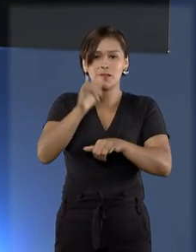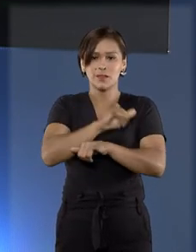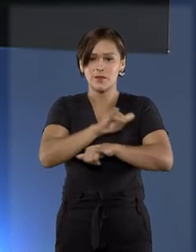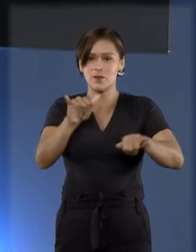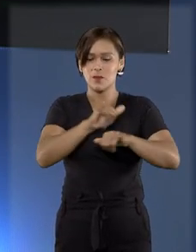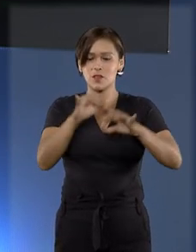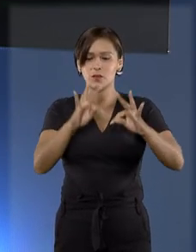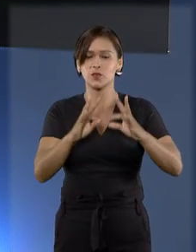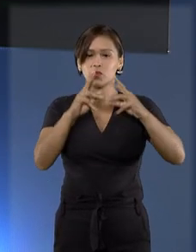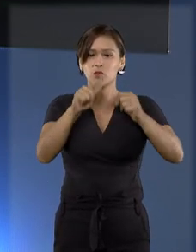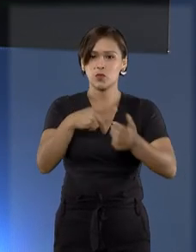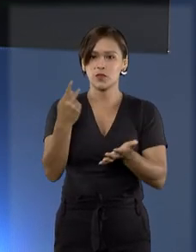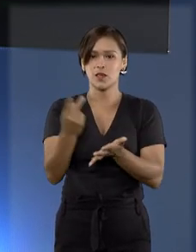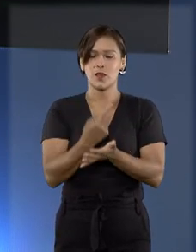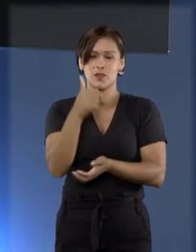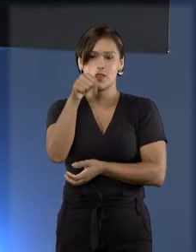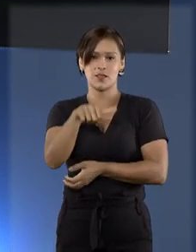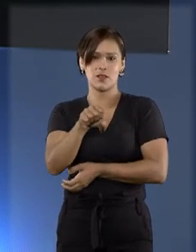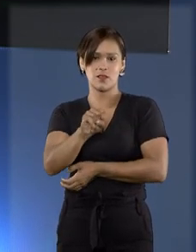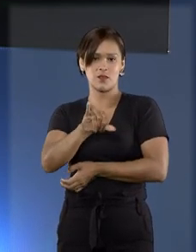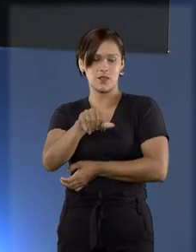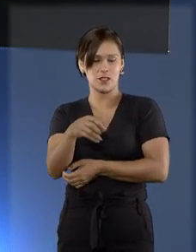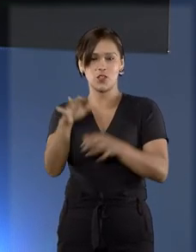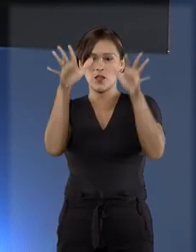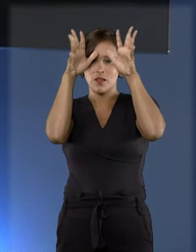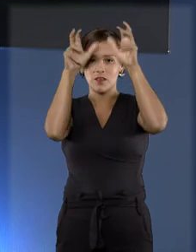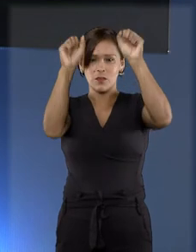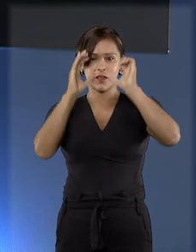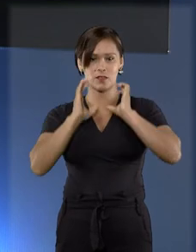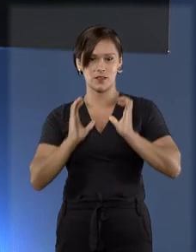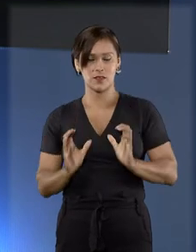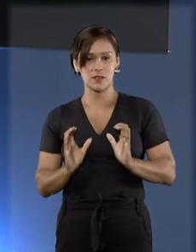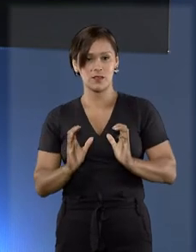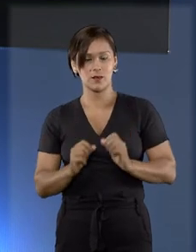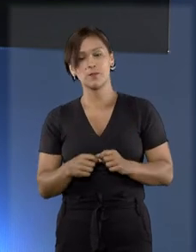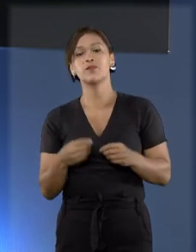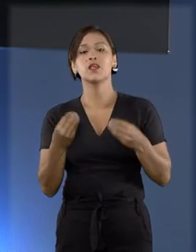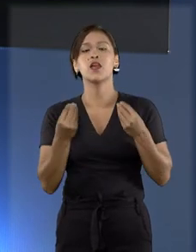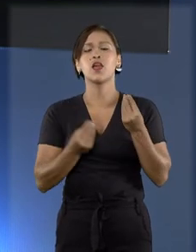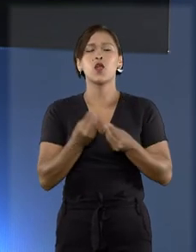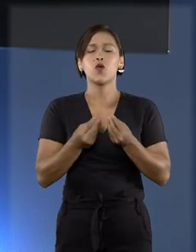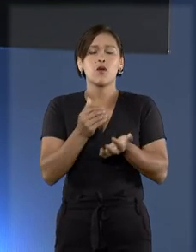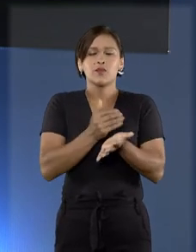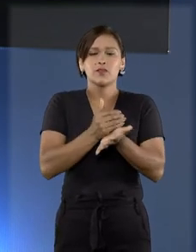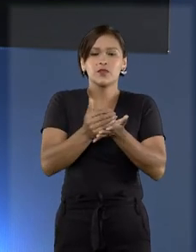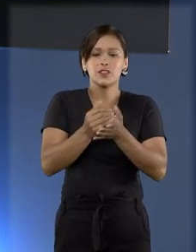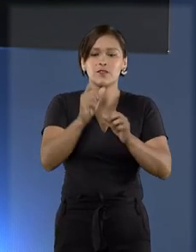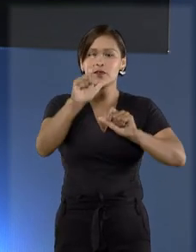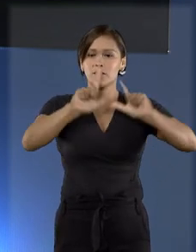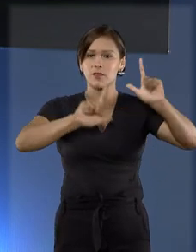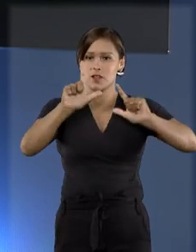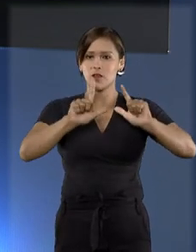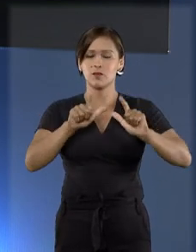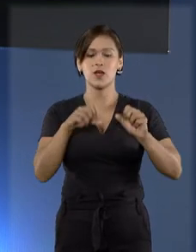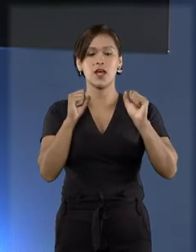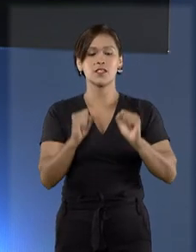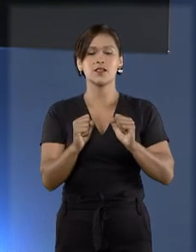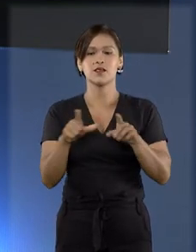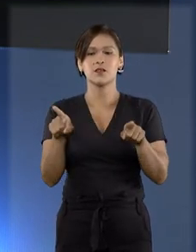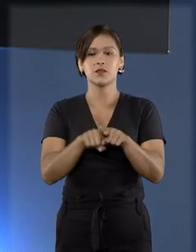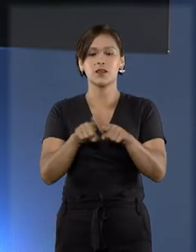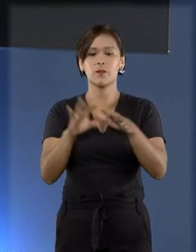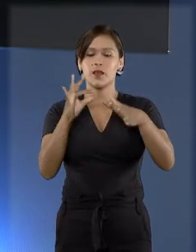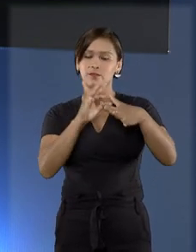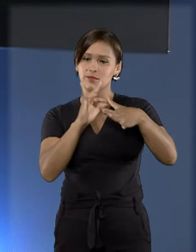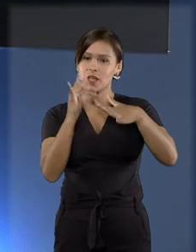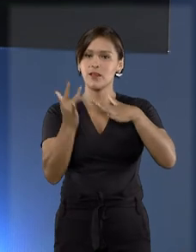informação sobre tudo o que acontece aqui no Tribunal da Cidadania. E como você viu ao longo do nosso programa, nós estamos